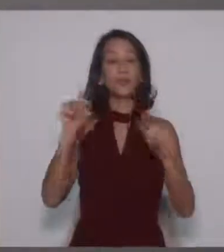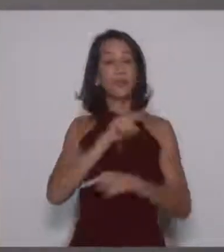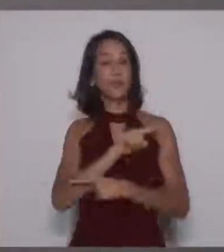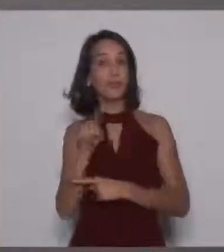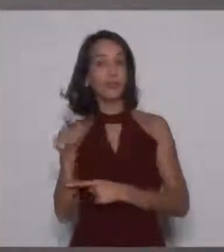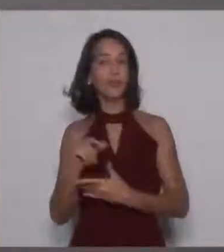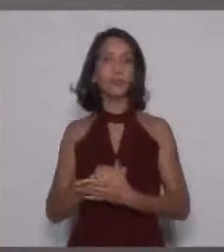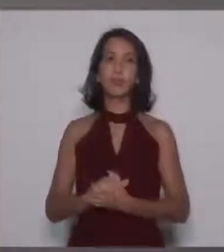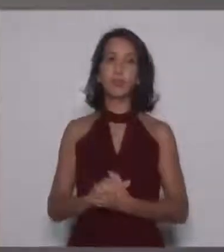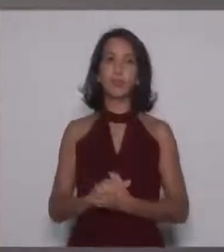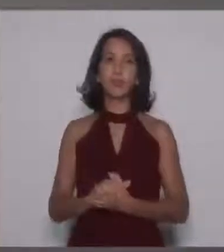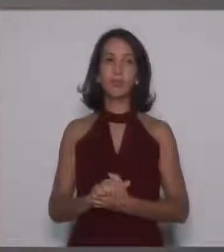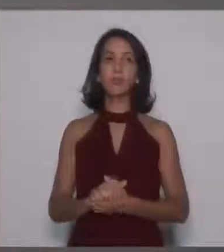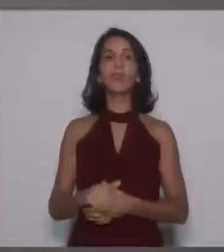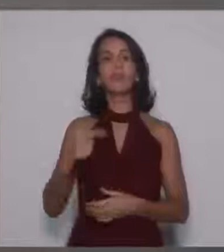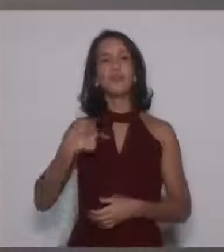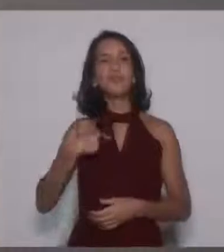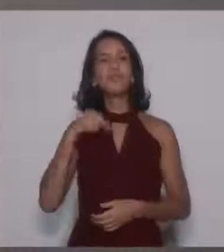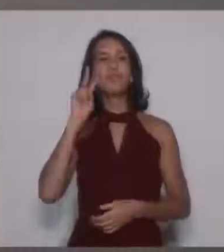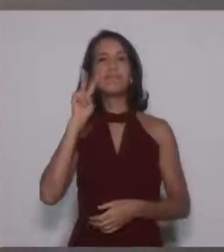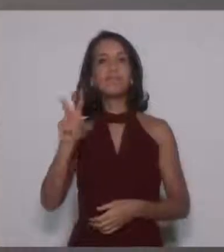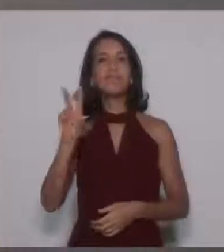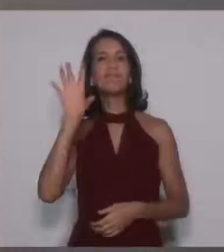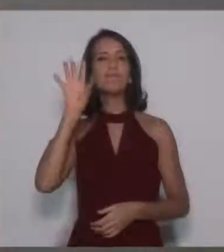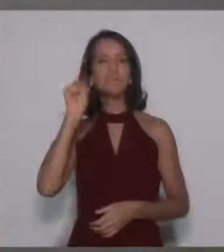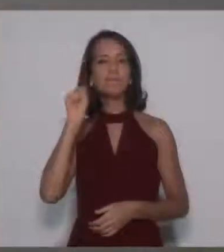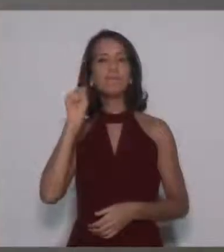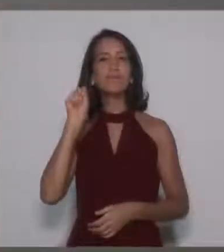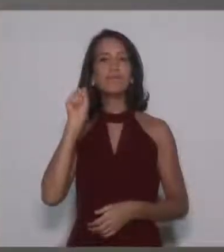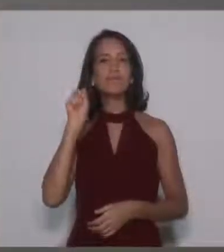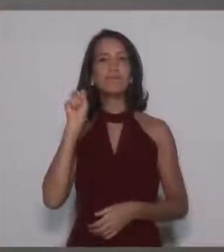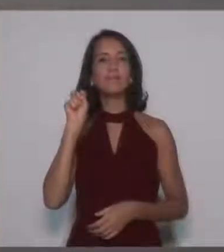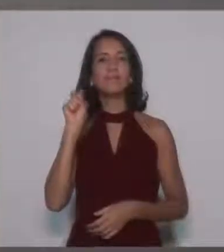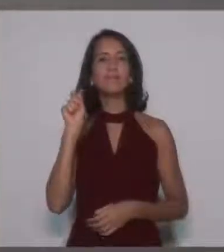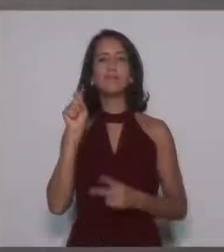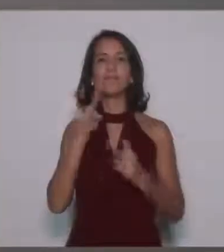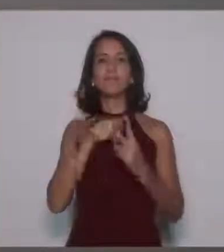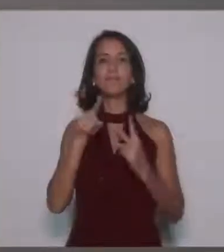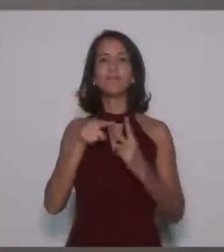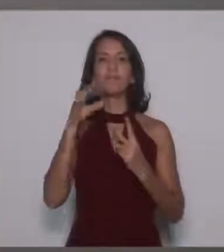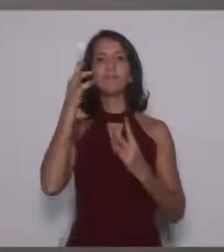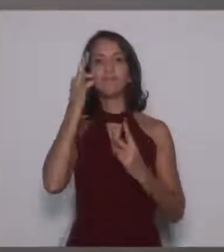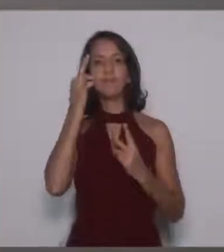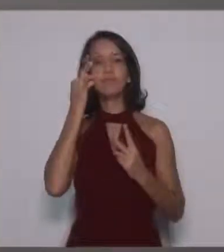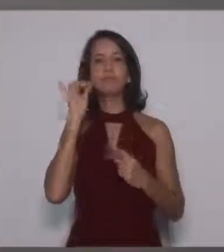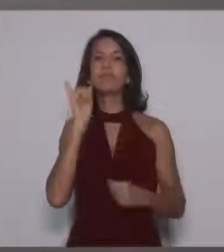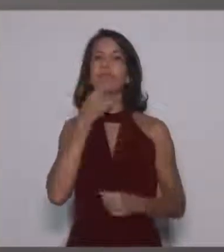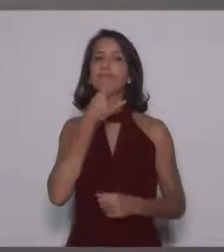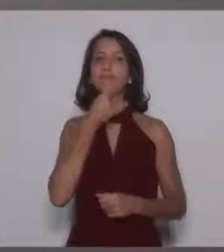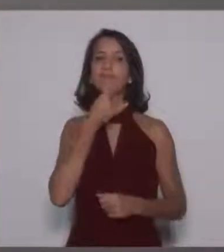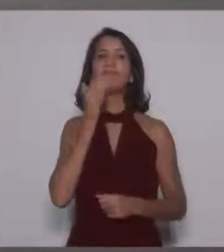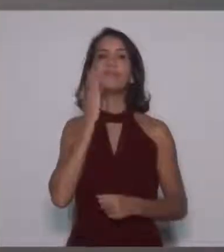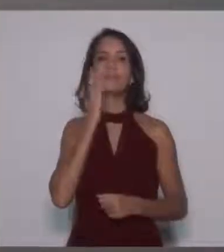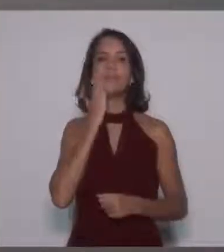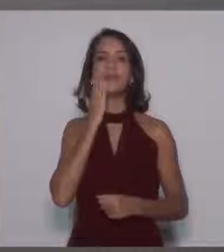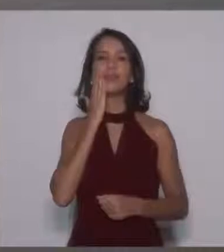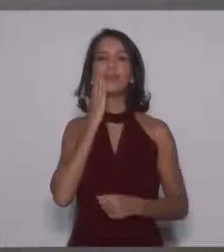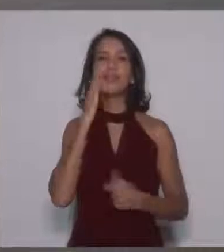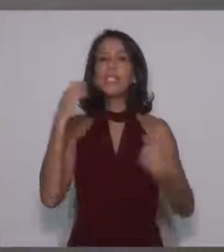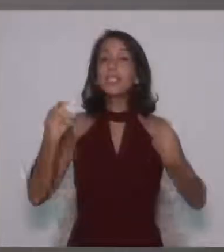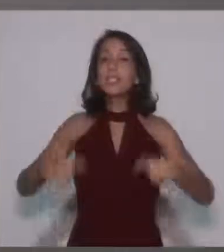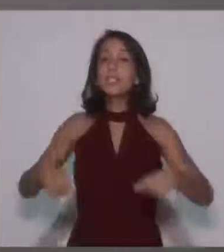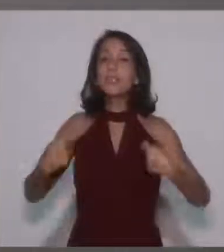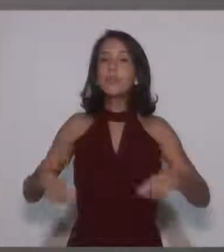Porque, pelo que eu ouvi dos dois depoimentos, infelizmente, eu sei da grande